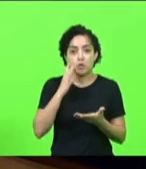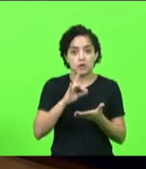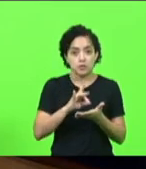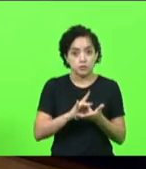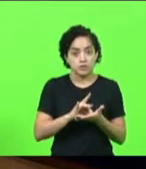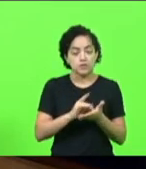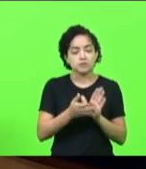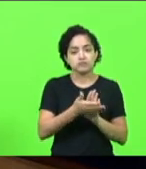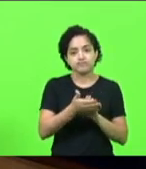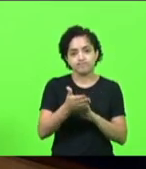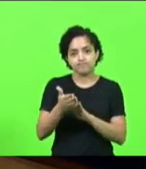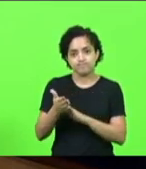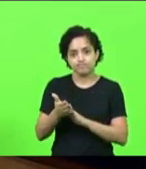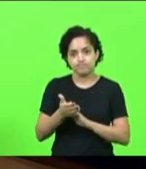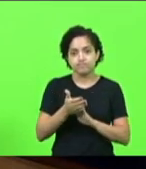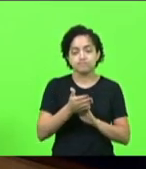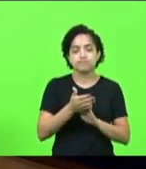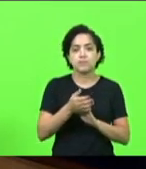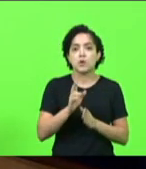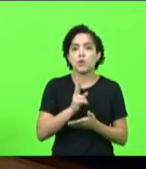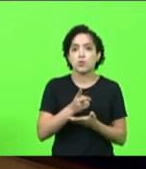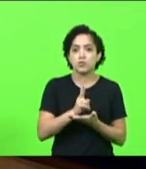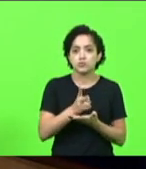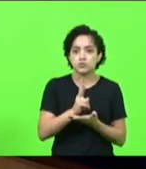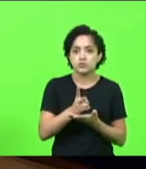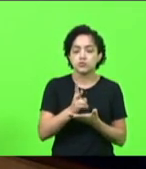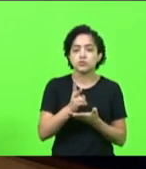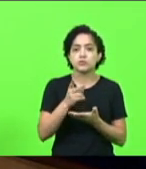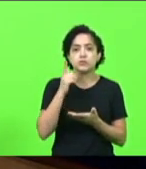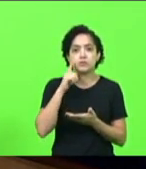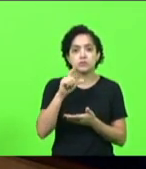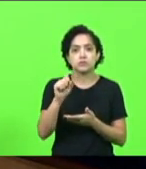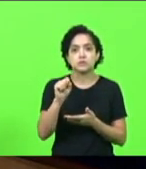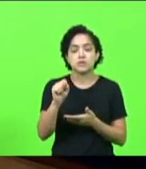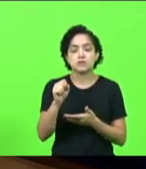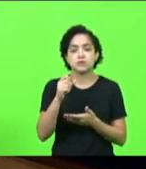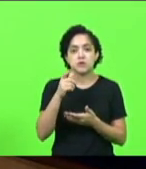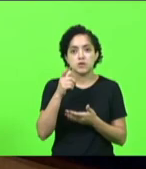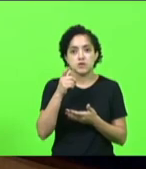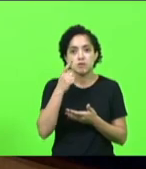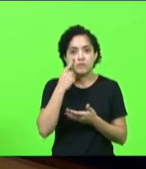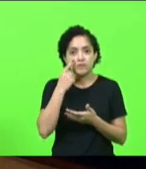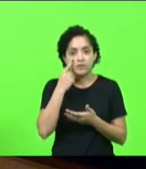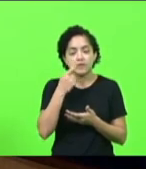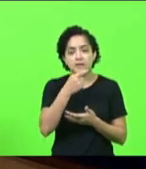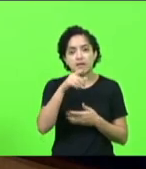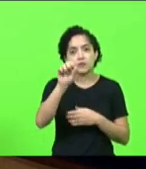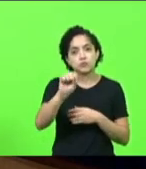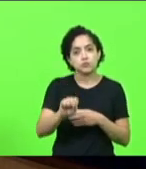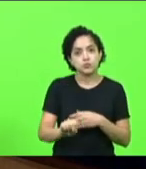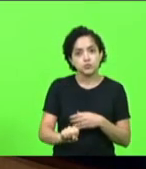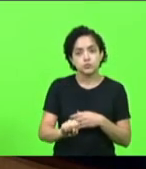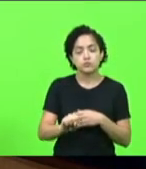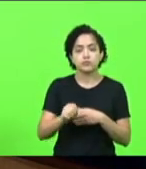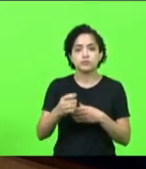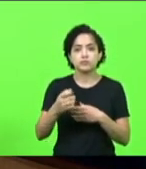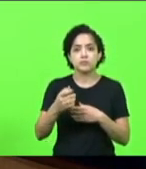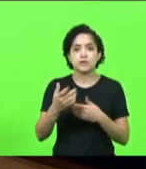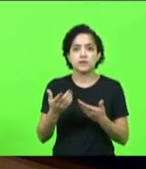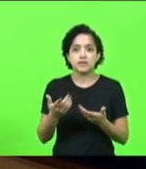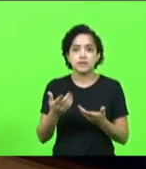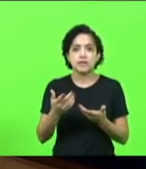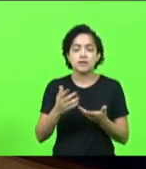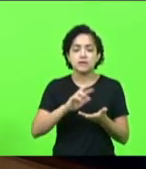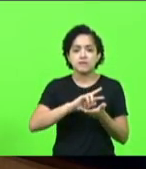aplauso que o CIE continue tendo muito sucesso eu acompanhei lá no sul do estado vários casos